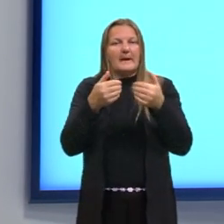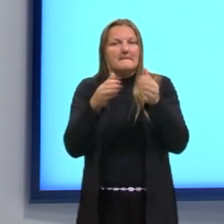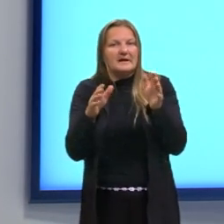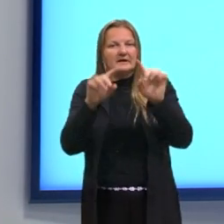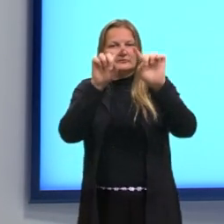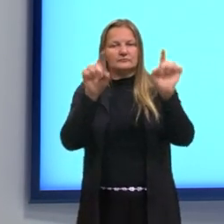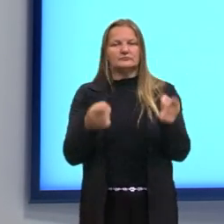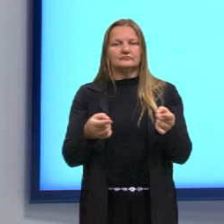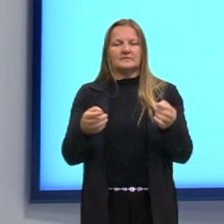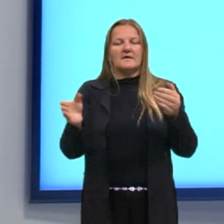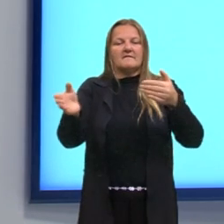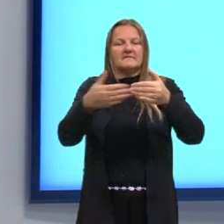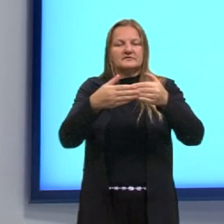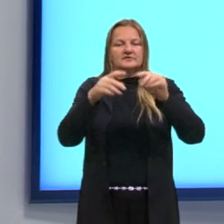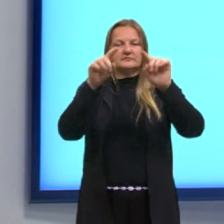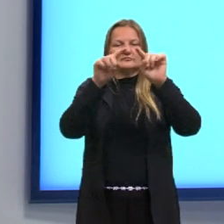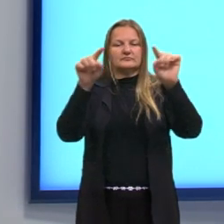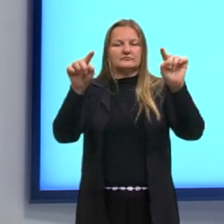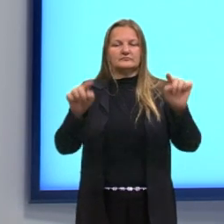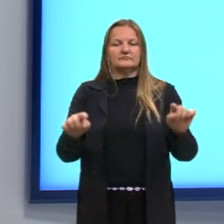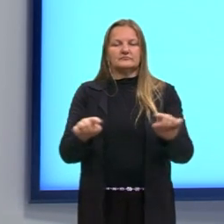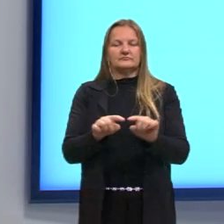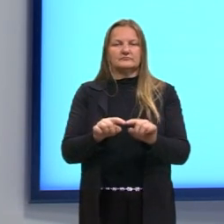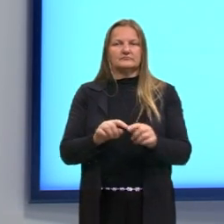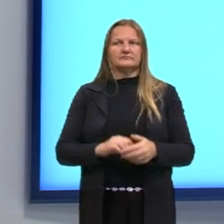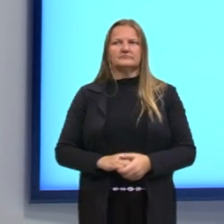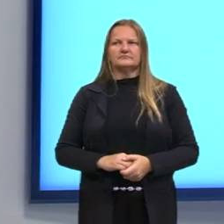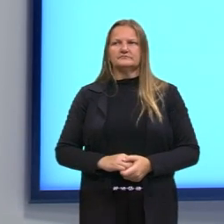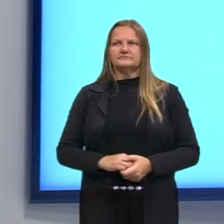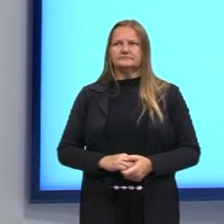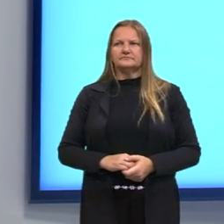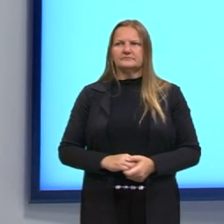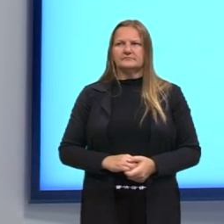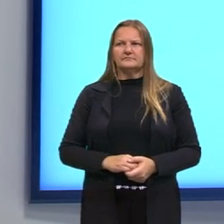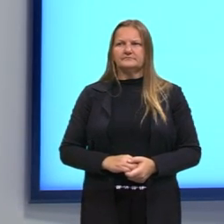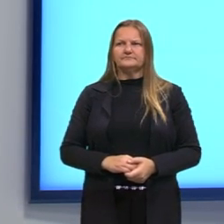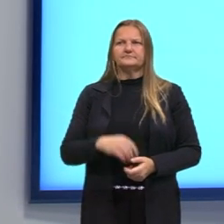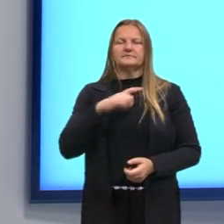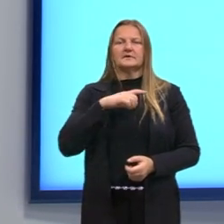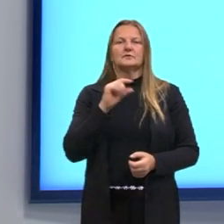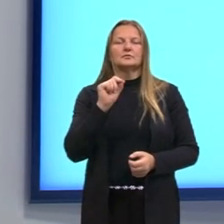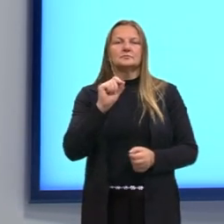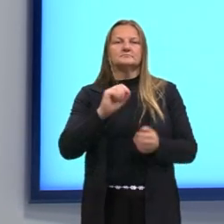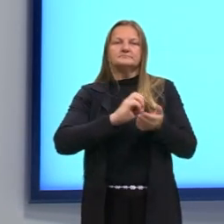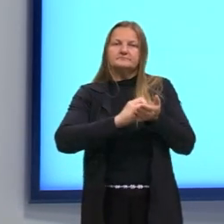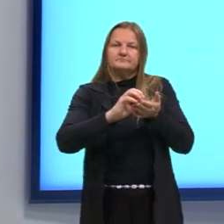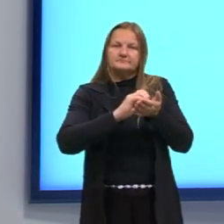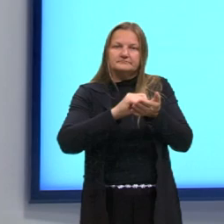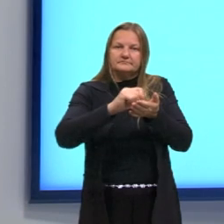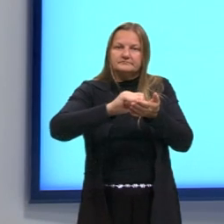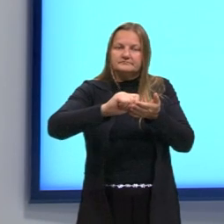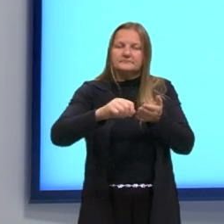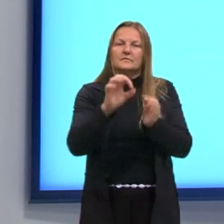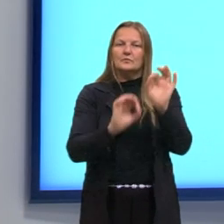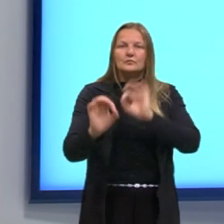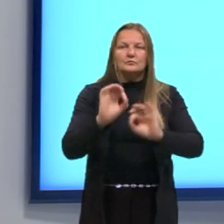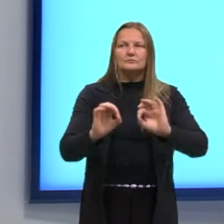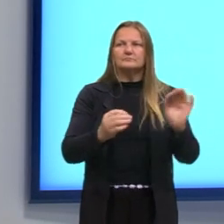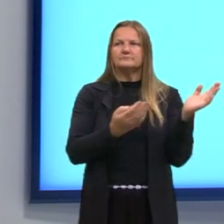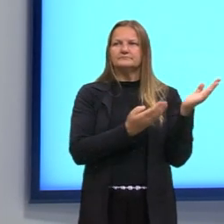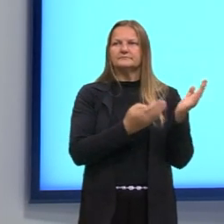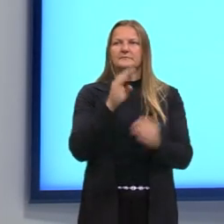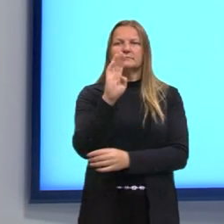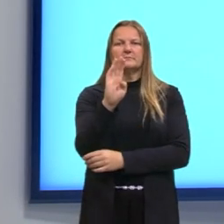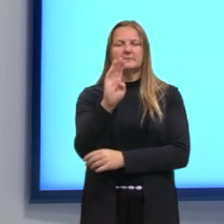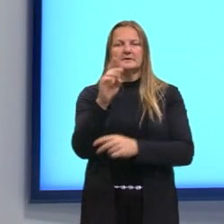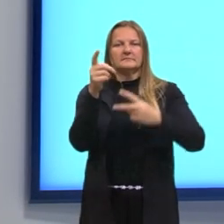que tem a igualdade, a gente usa conjunto fechado. Então, nós teríamos o seguinte. Bom, o B, ele é